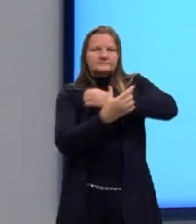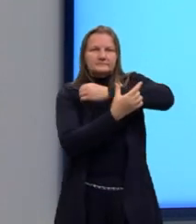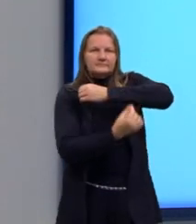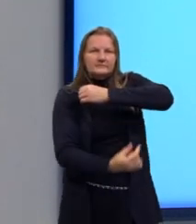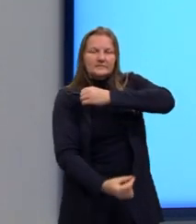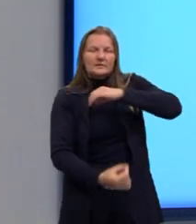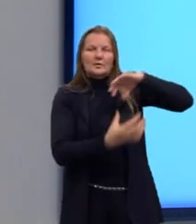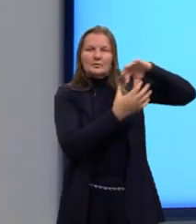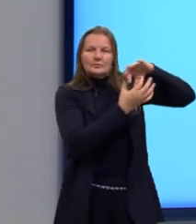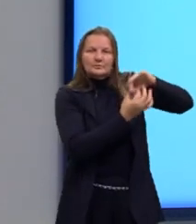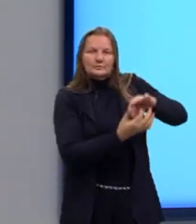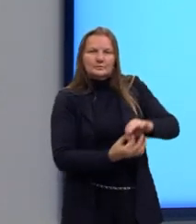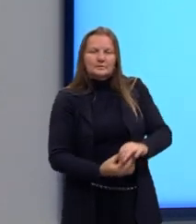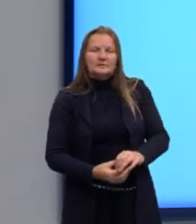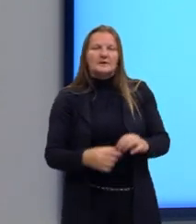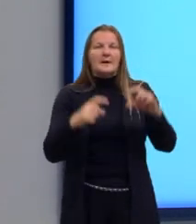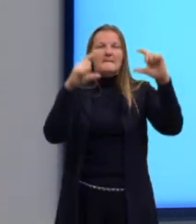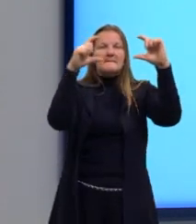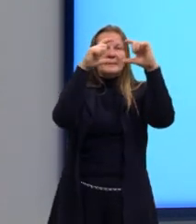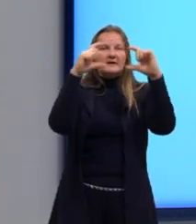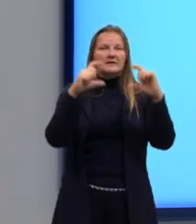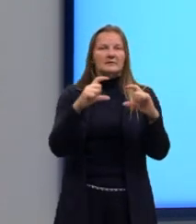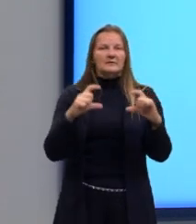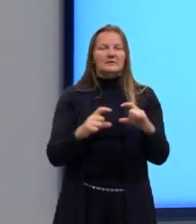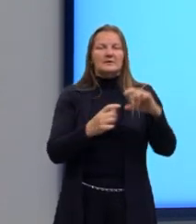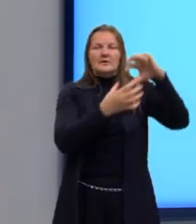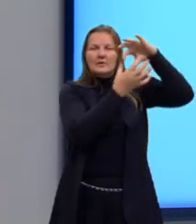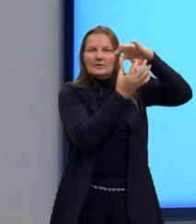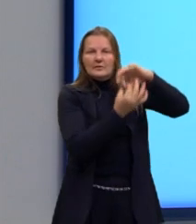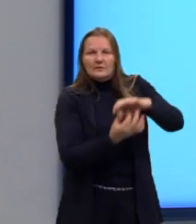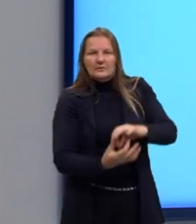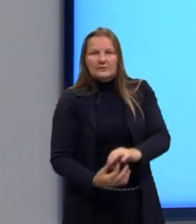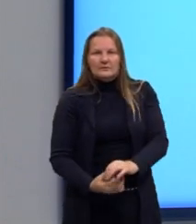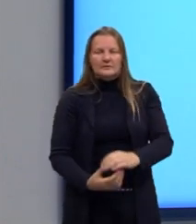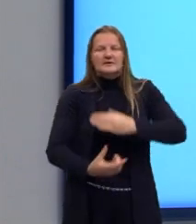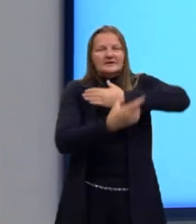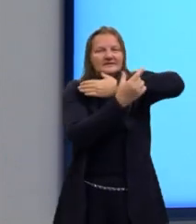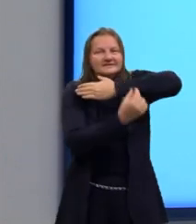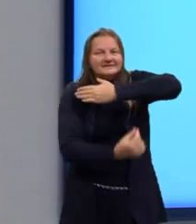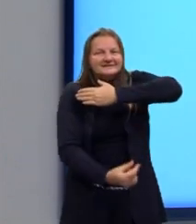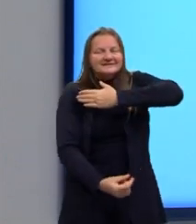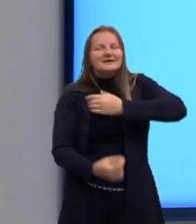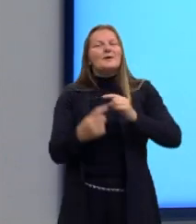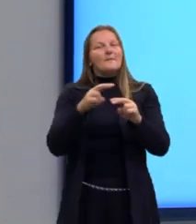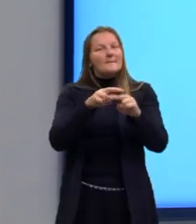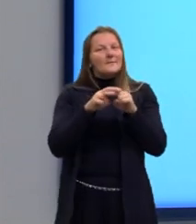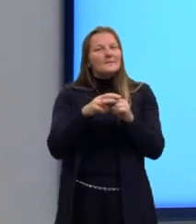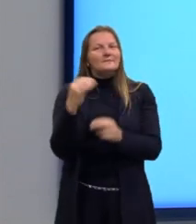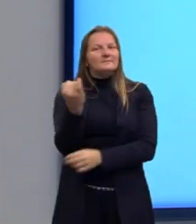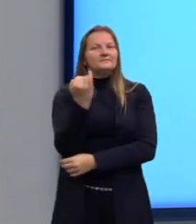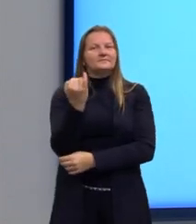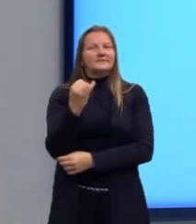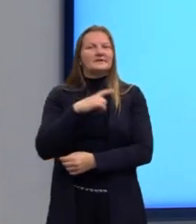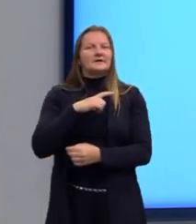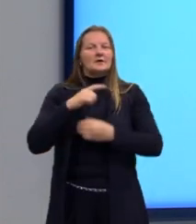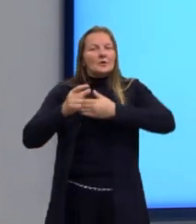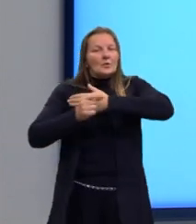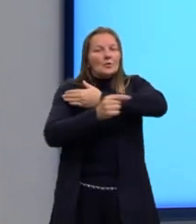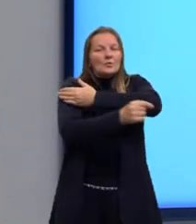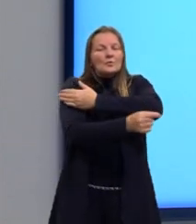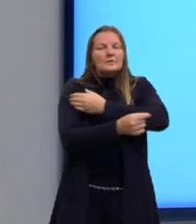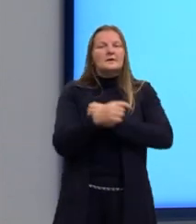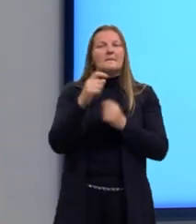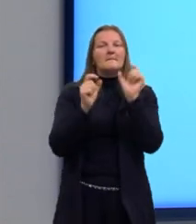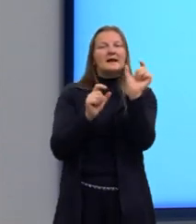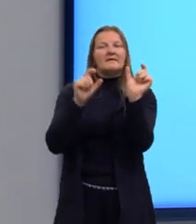relação entre os parágrafos. Lembra que eu falei ali na coerência, que nós